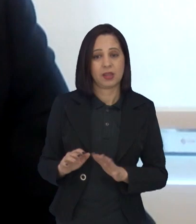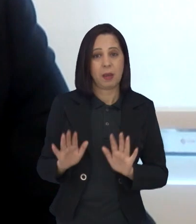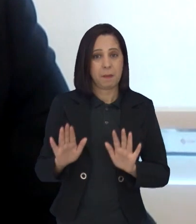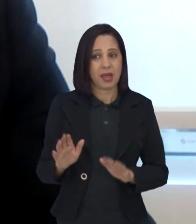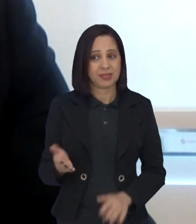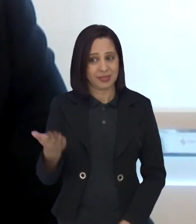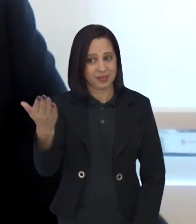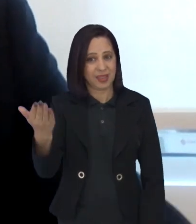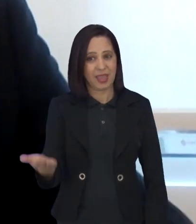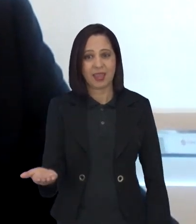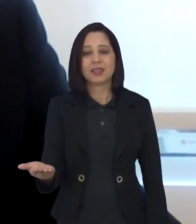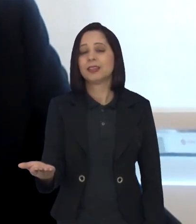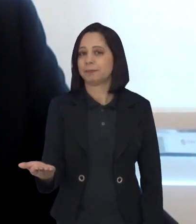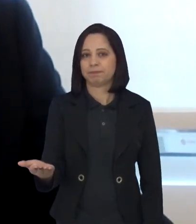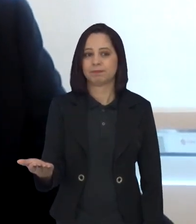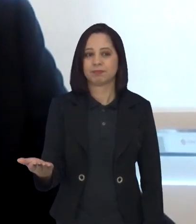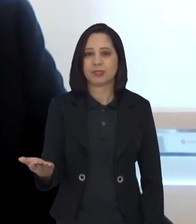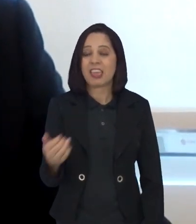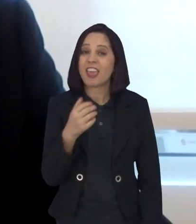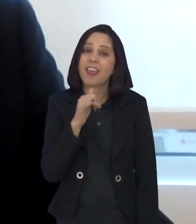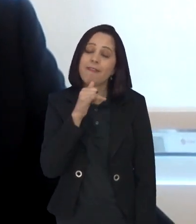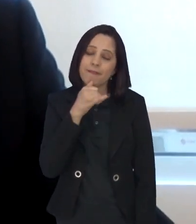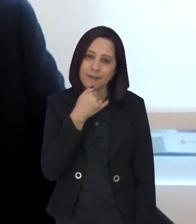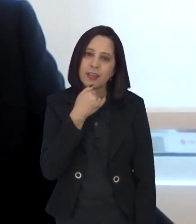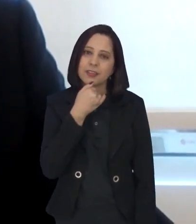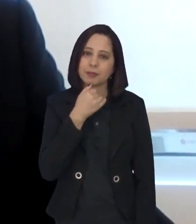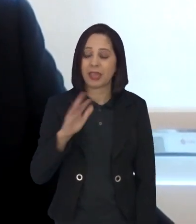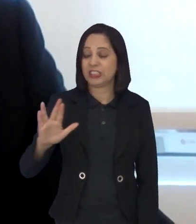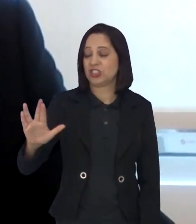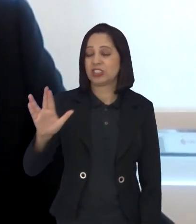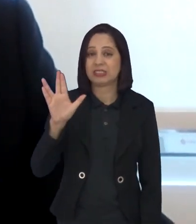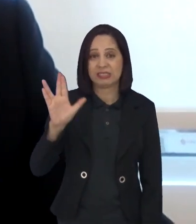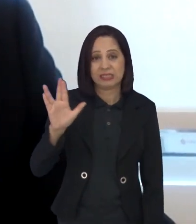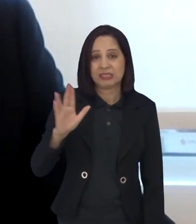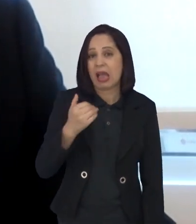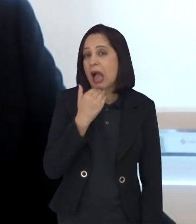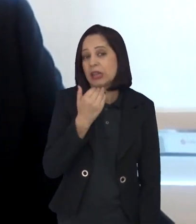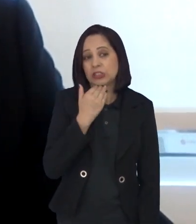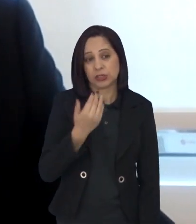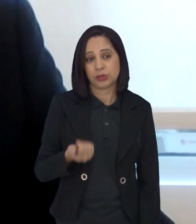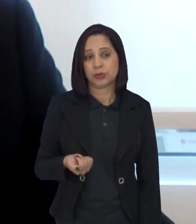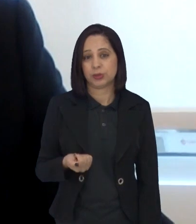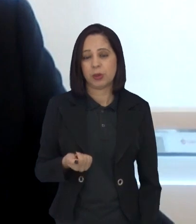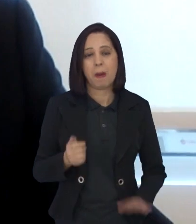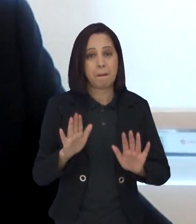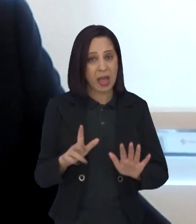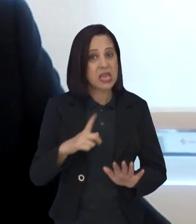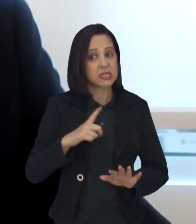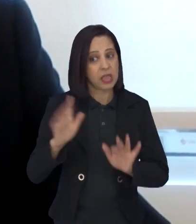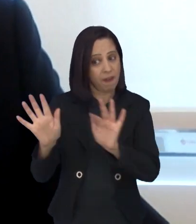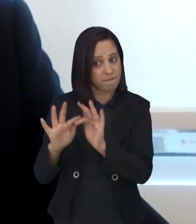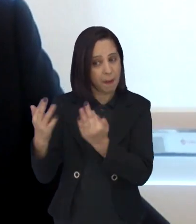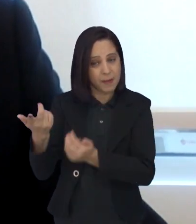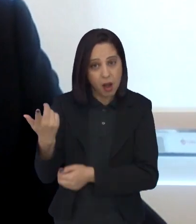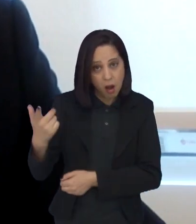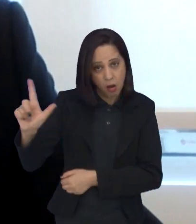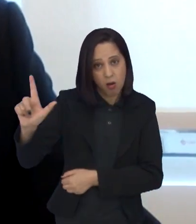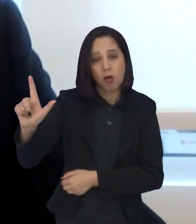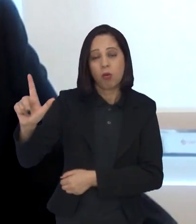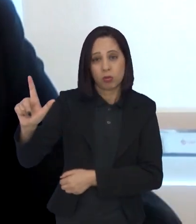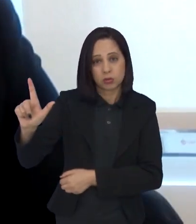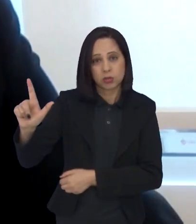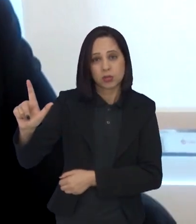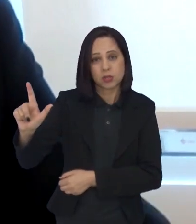infelizmente, o canabidiol também não funcionou. Mas, pra essas famílias, geralmente, isso é algo